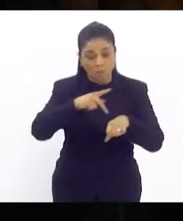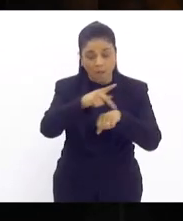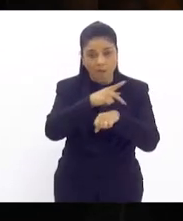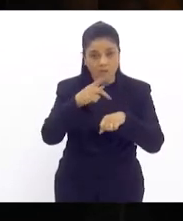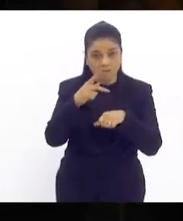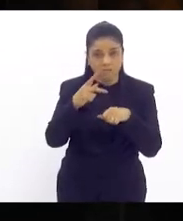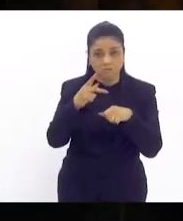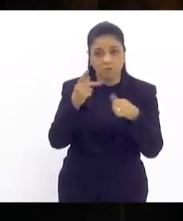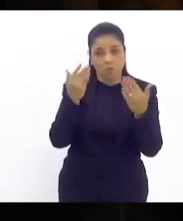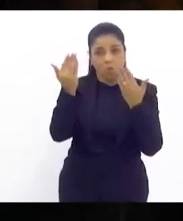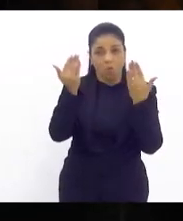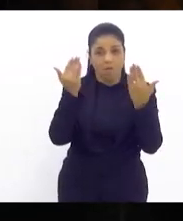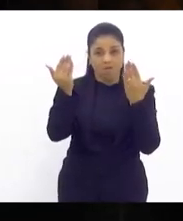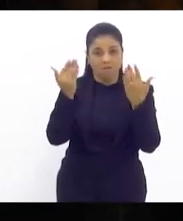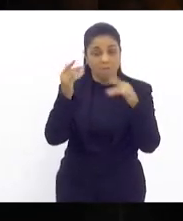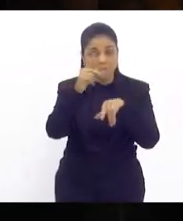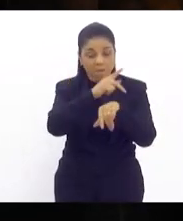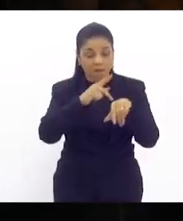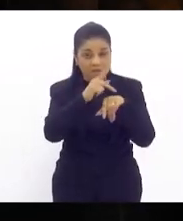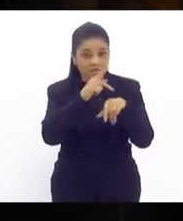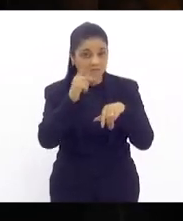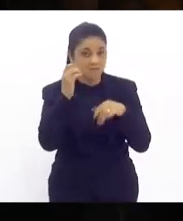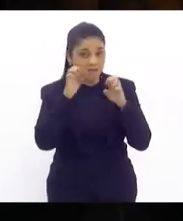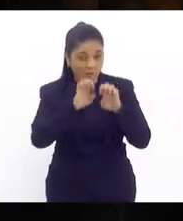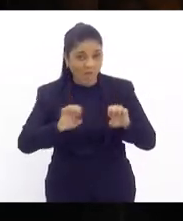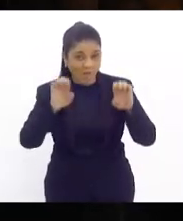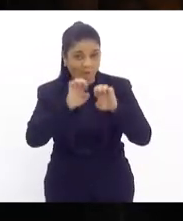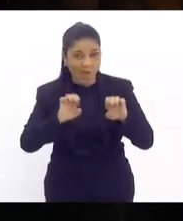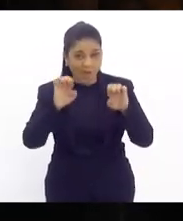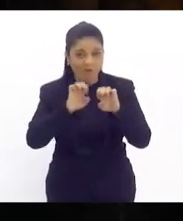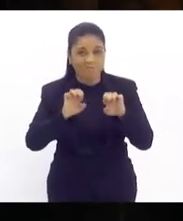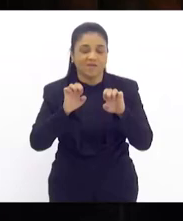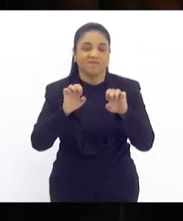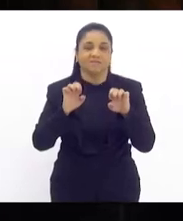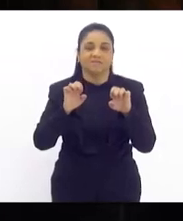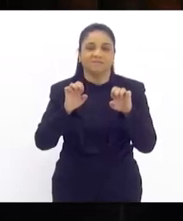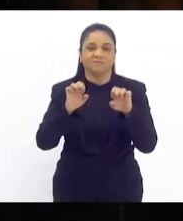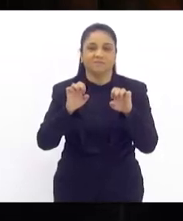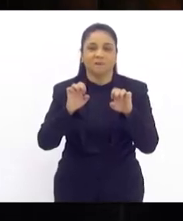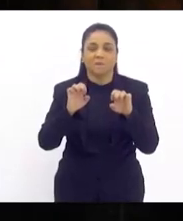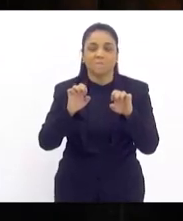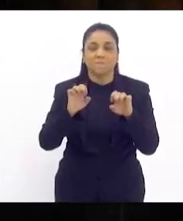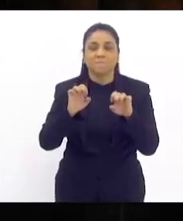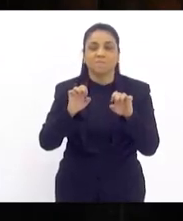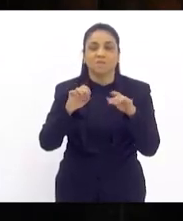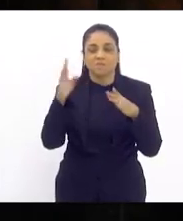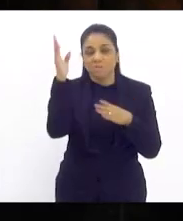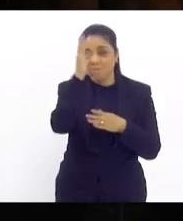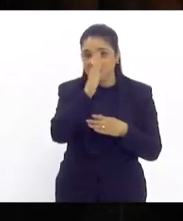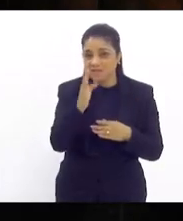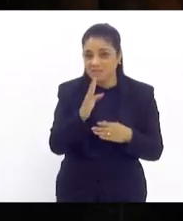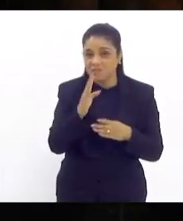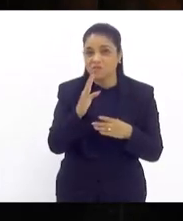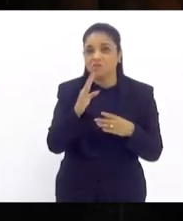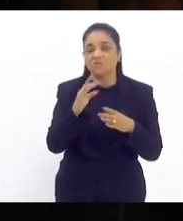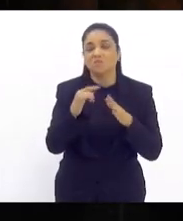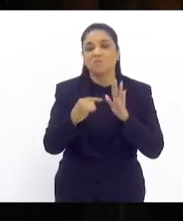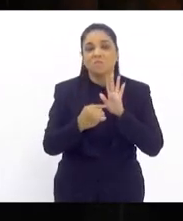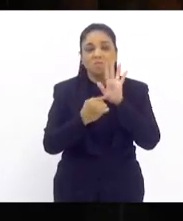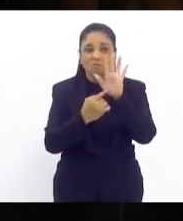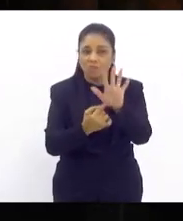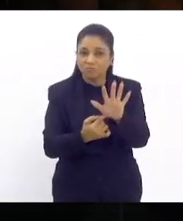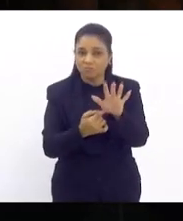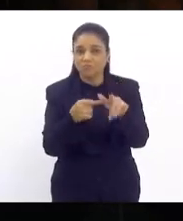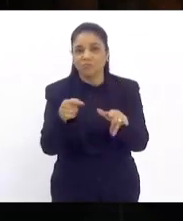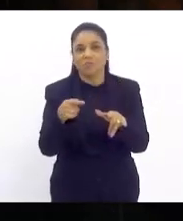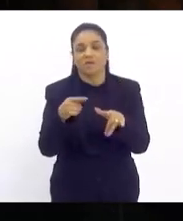com relação ao Brasil fizeram uma campanha de novo que é mentirosa uma campanha mentirosa e é importante que isso